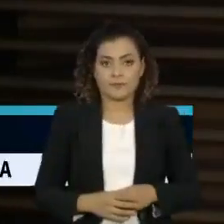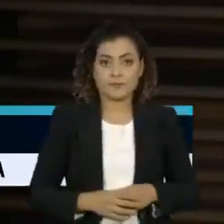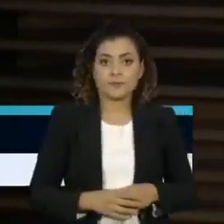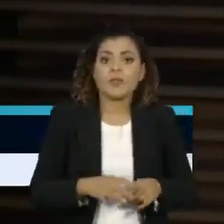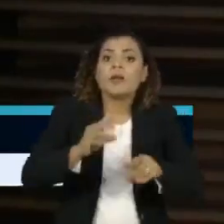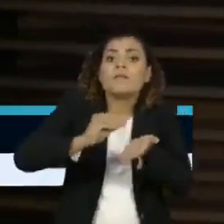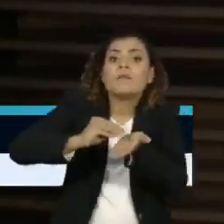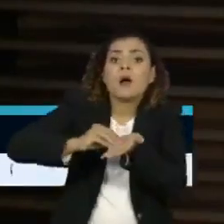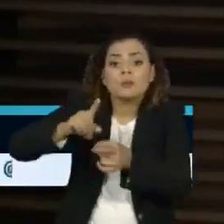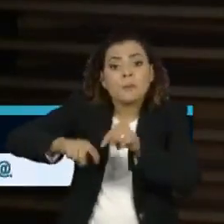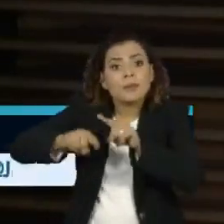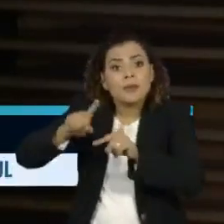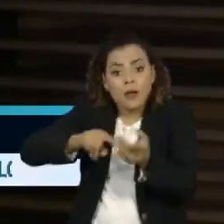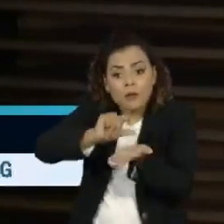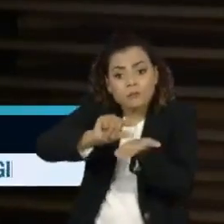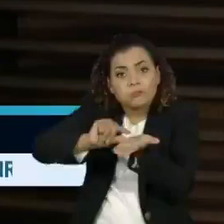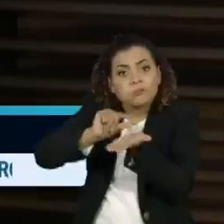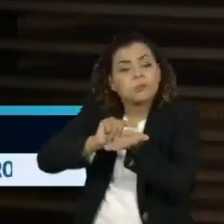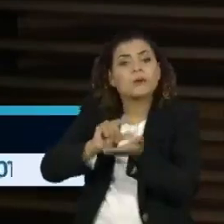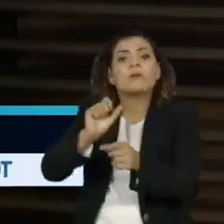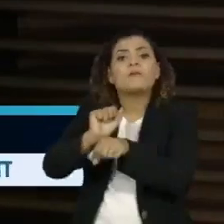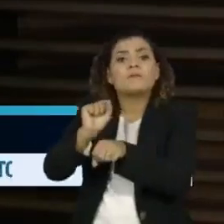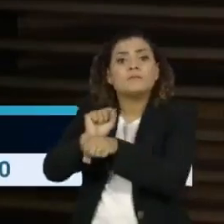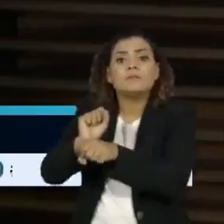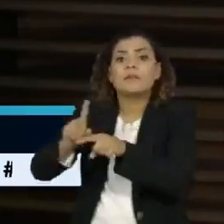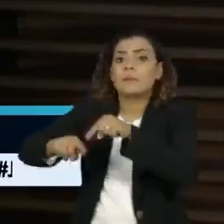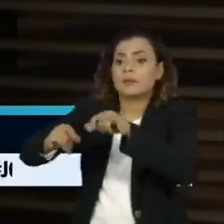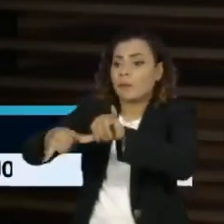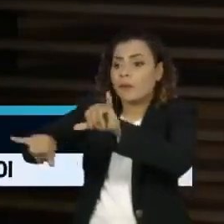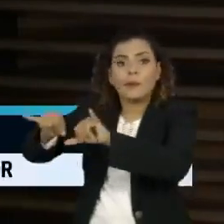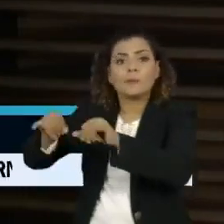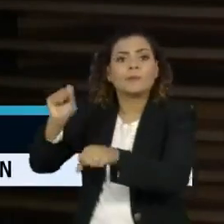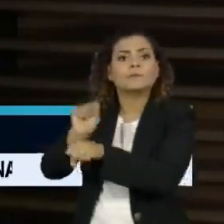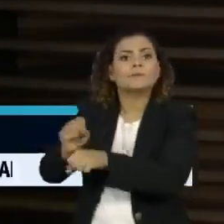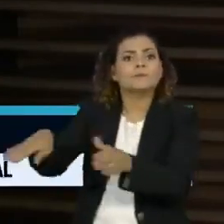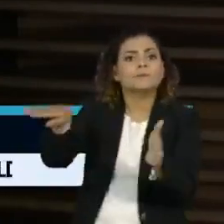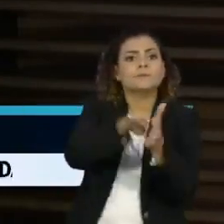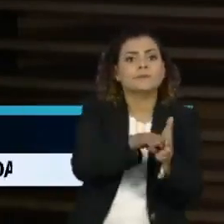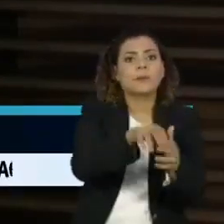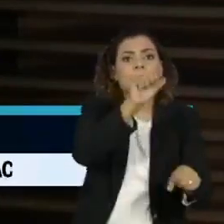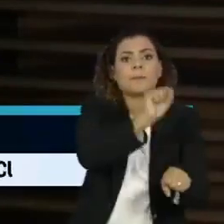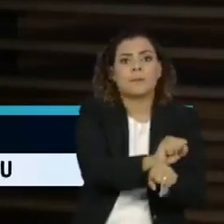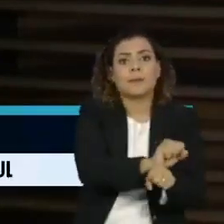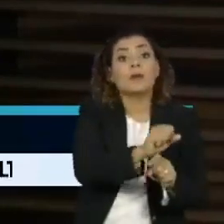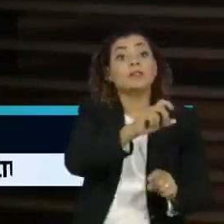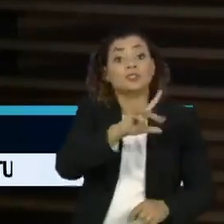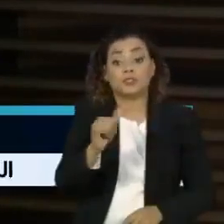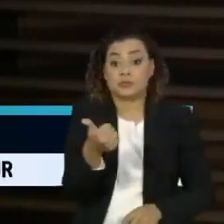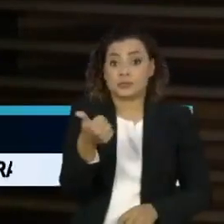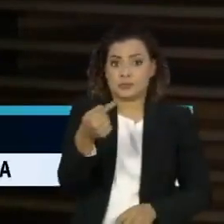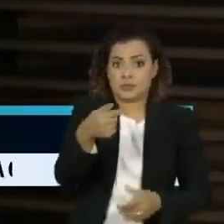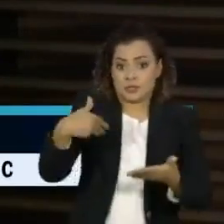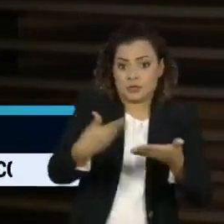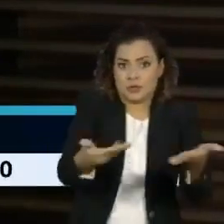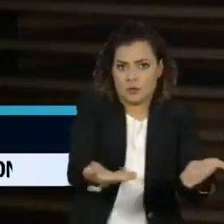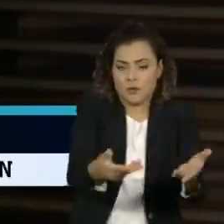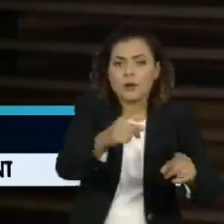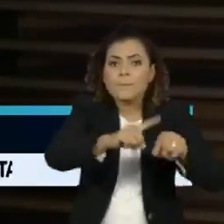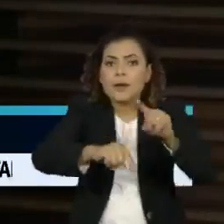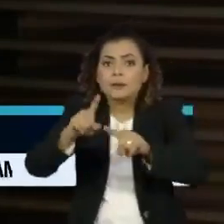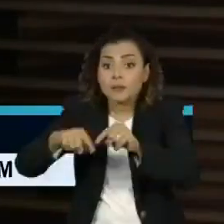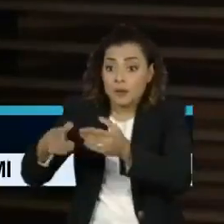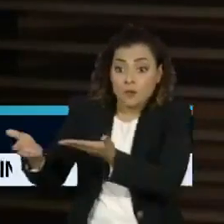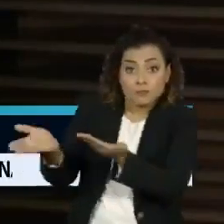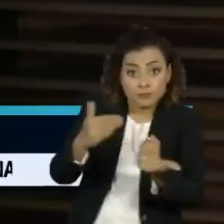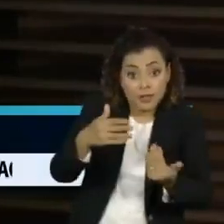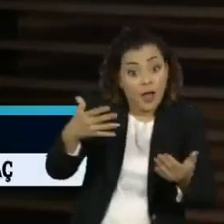falta de insumos paralisou a produção da Coronavac pelo Butantan desde o último dia 17. Além do material que está sendo